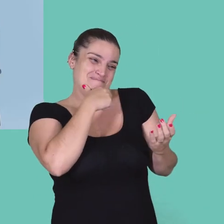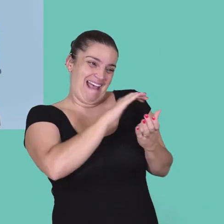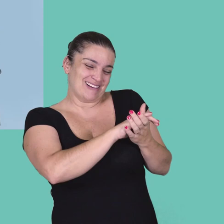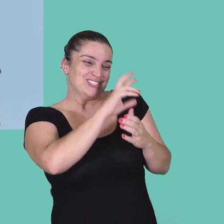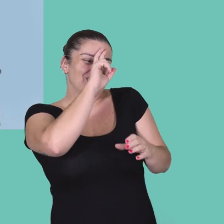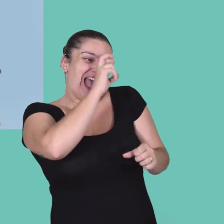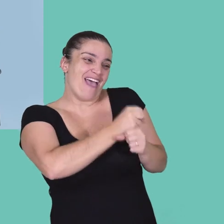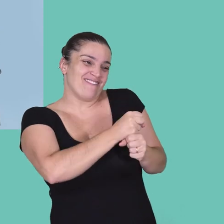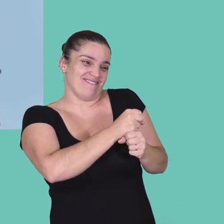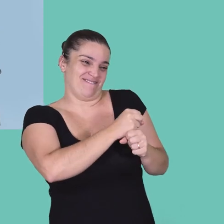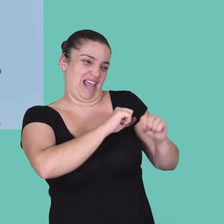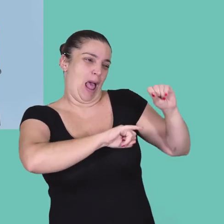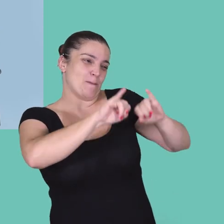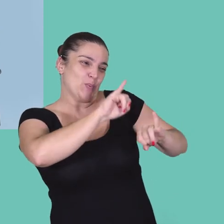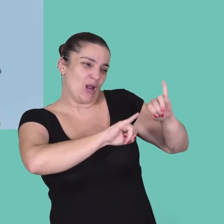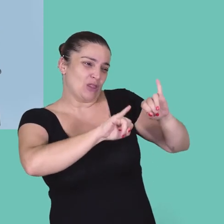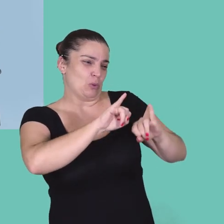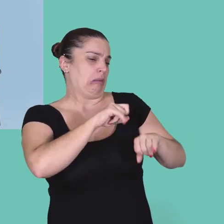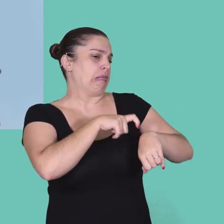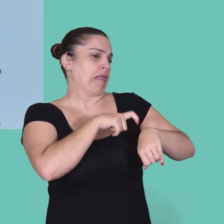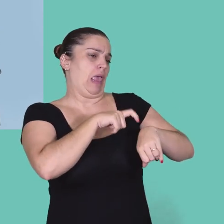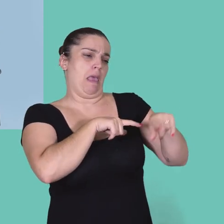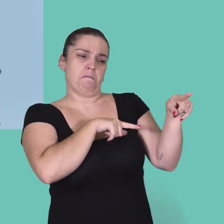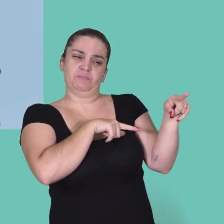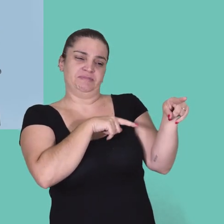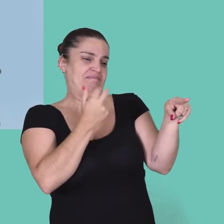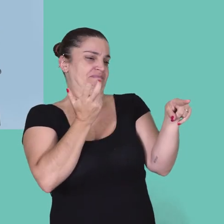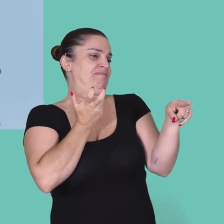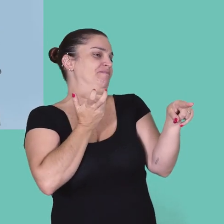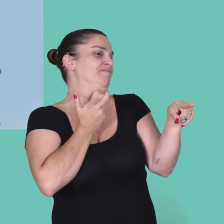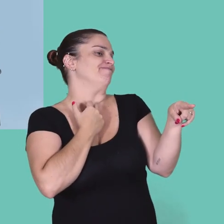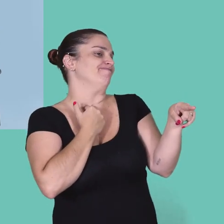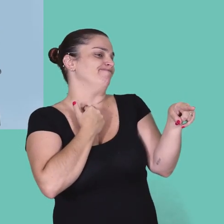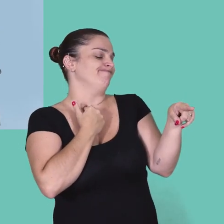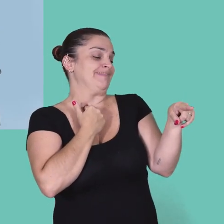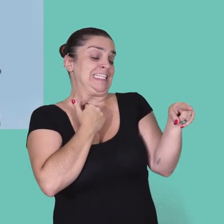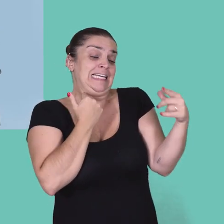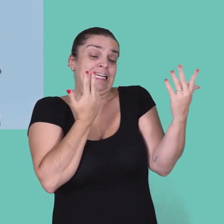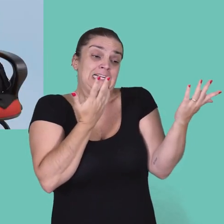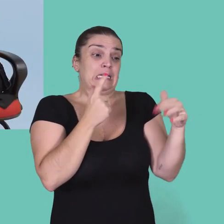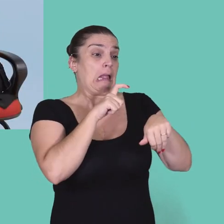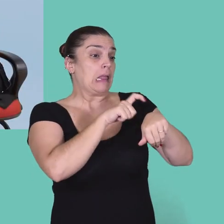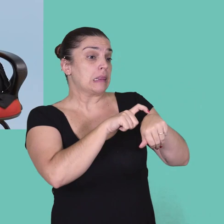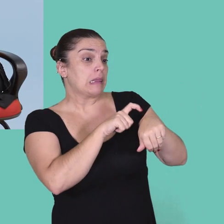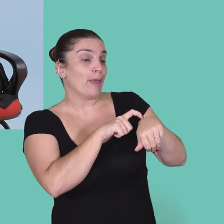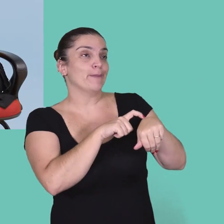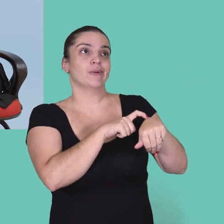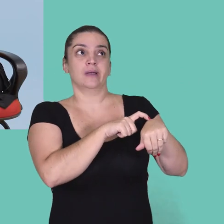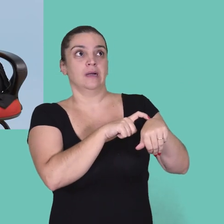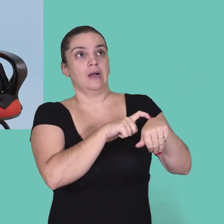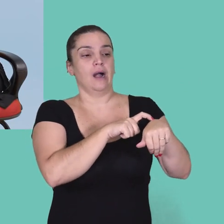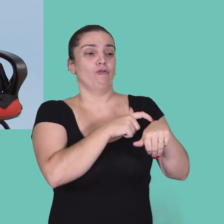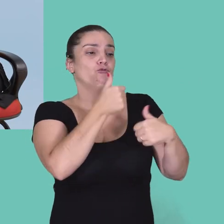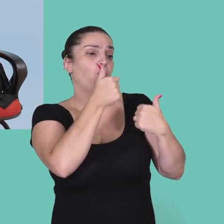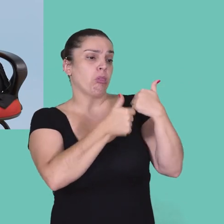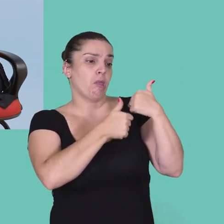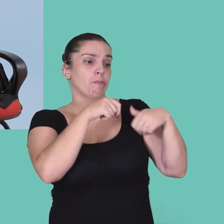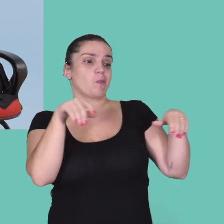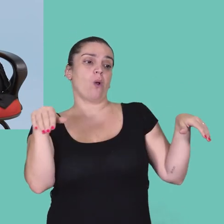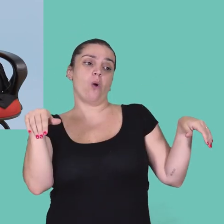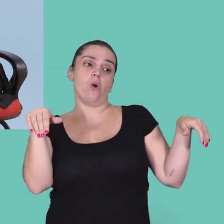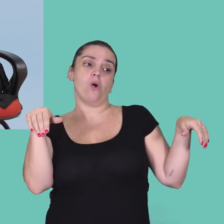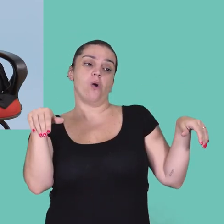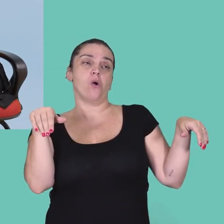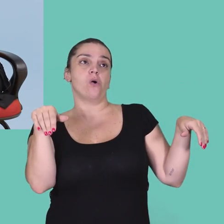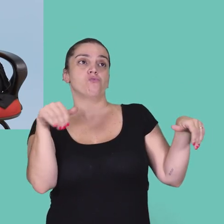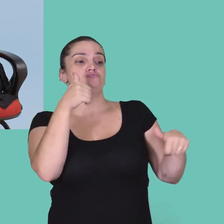laboratório, então ele não tinha muito tempo. Mas o tempo que ele tinha a livre, ele depois, obviamente, de